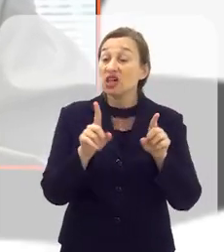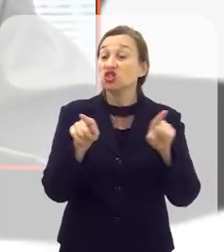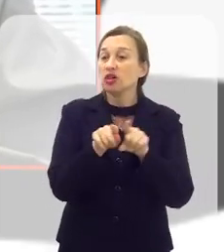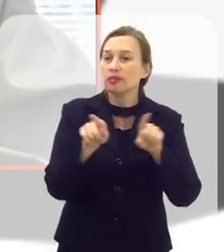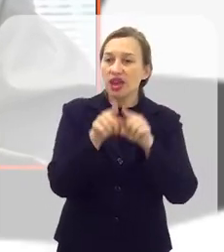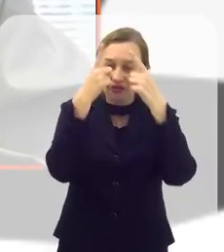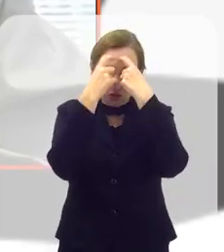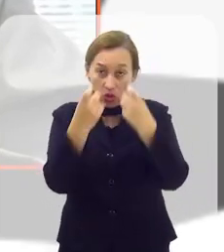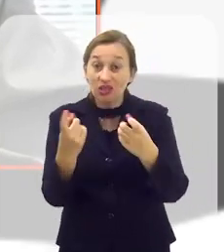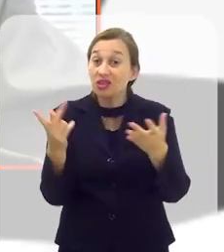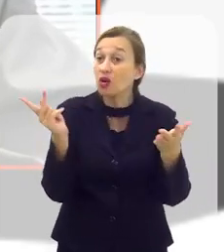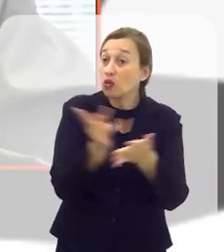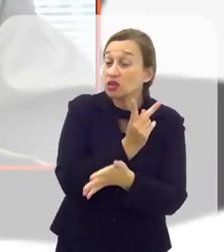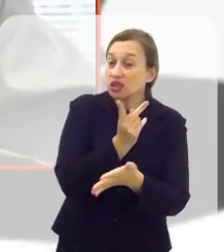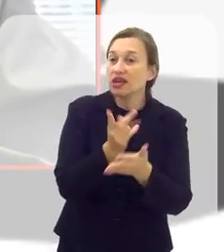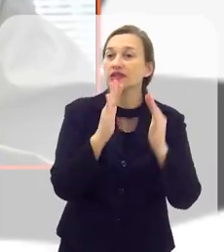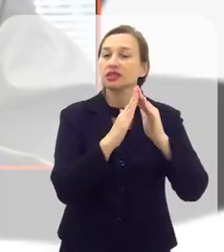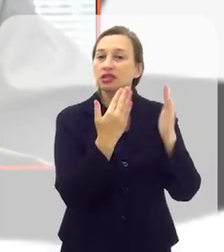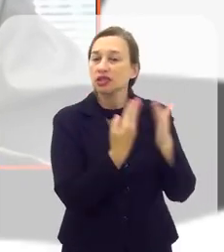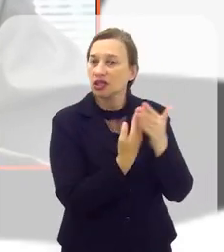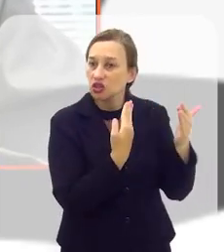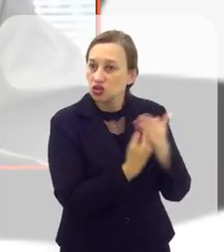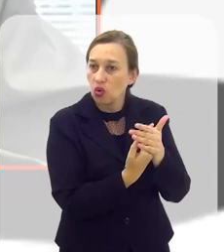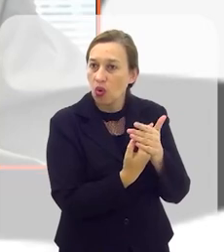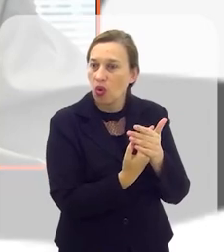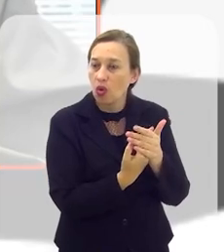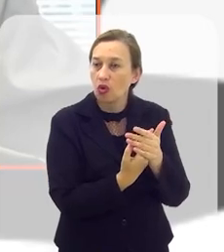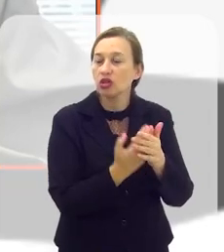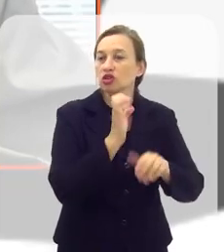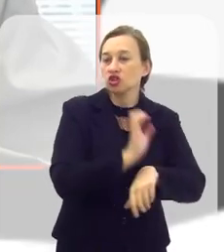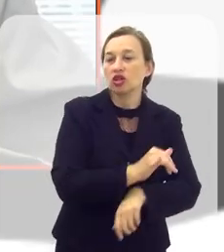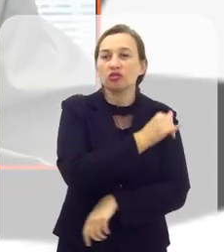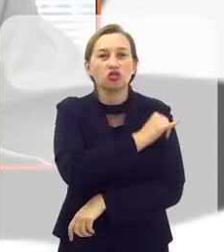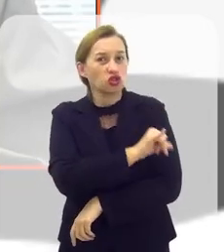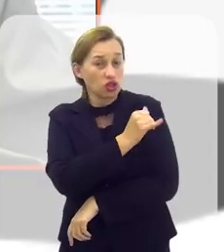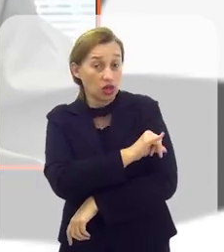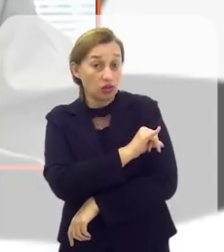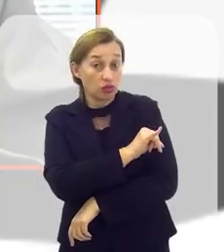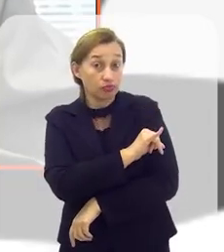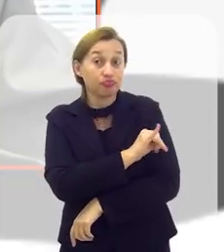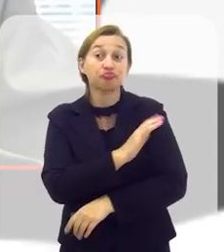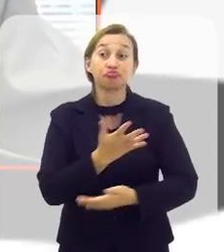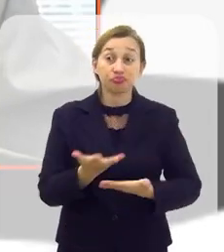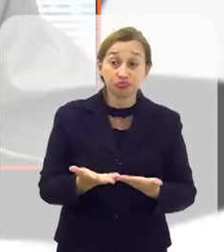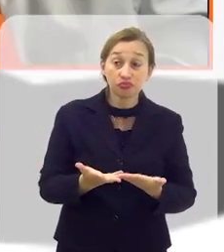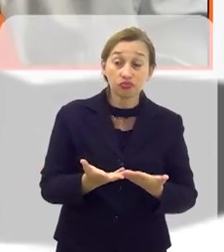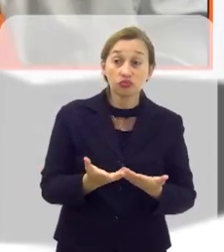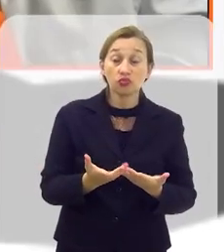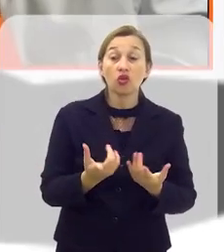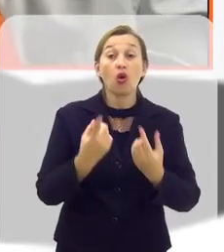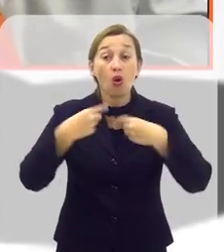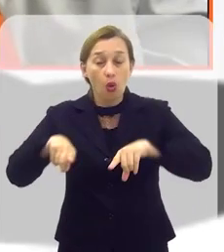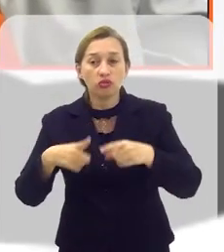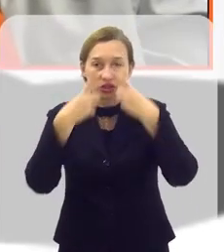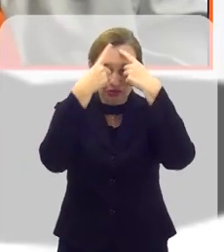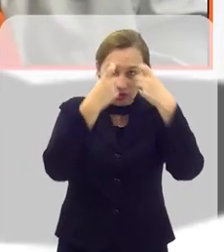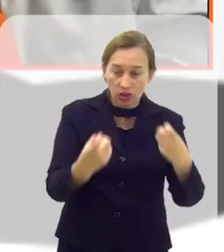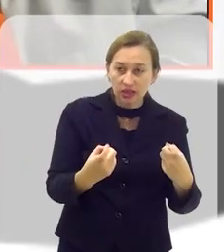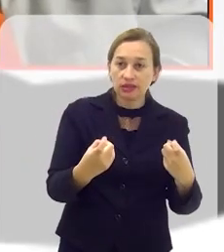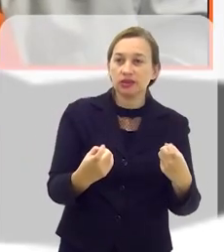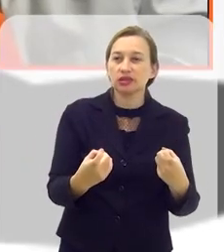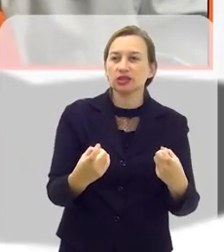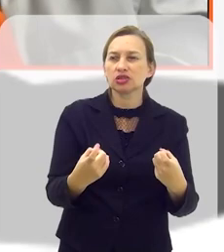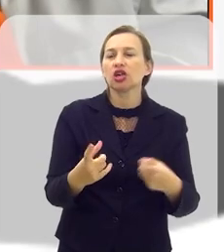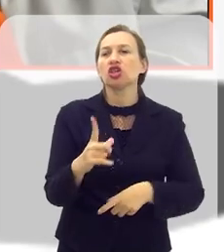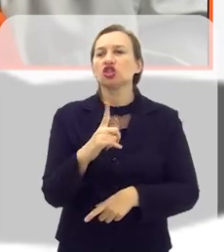Mas sobre a violência que acontece nas escolas do estado do Rio de Janeiro, combater essa violência.